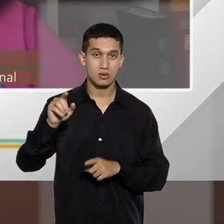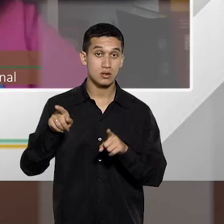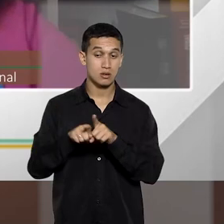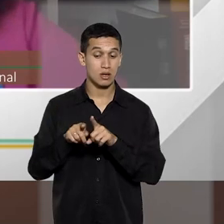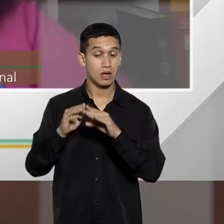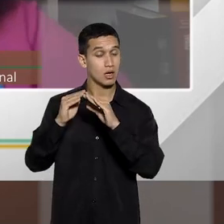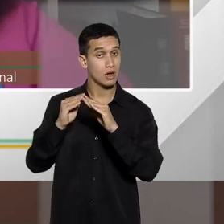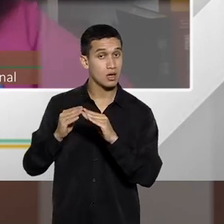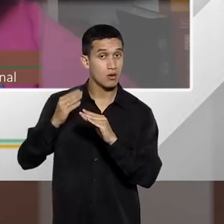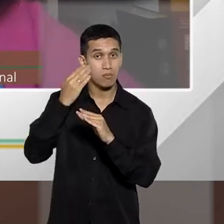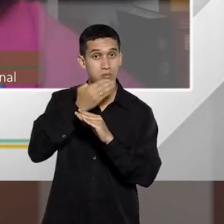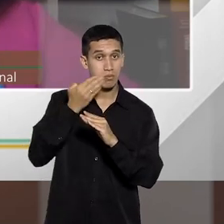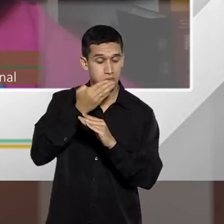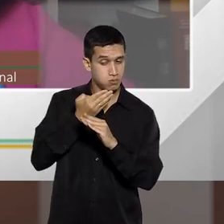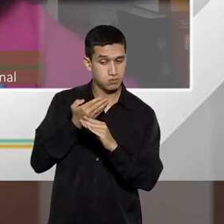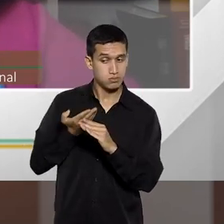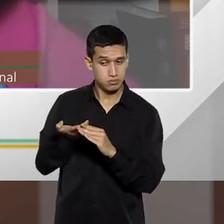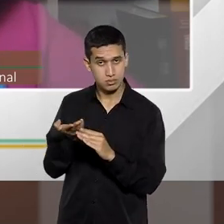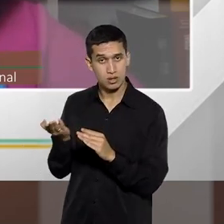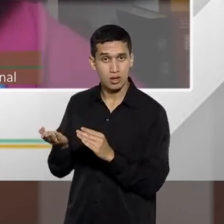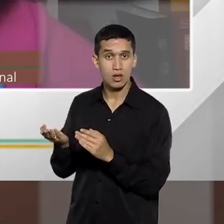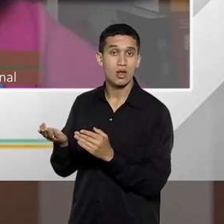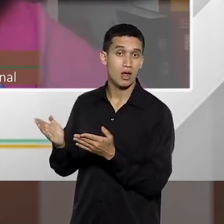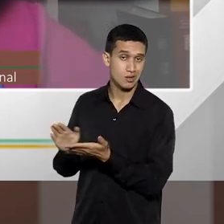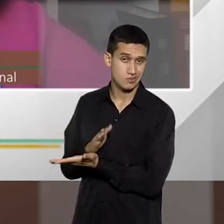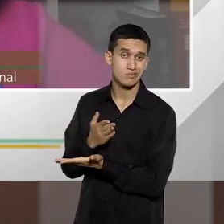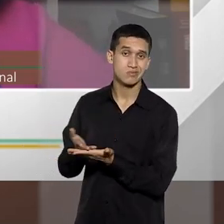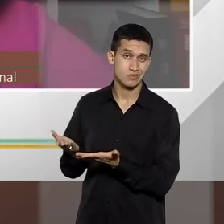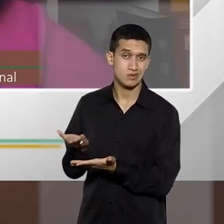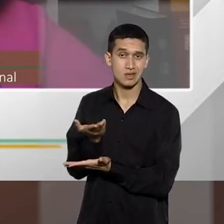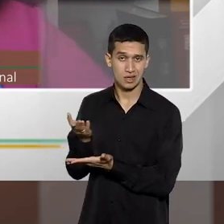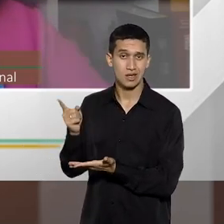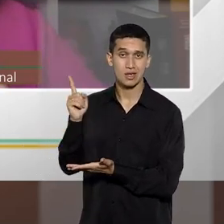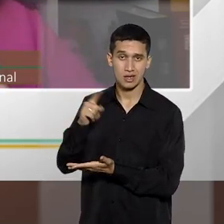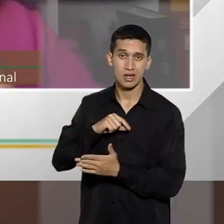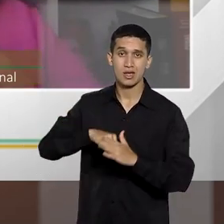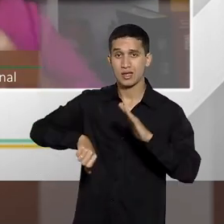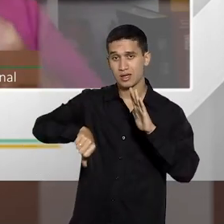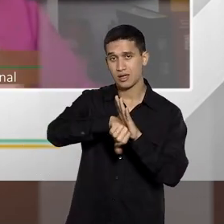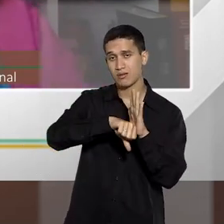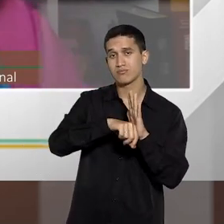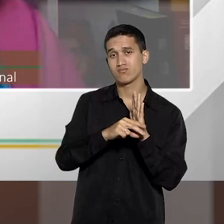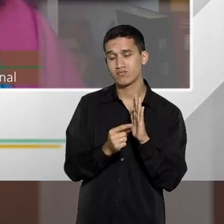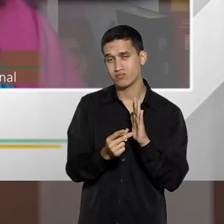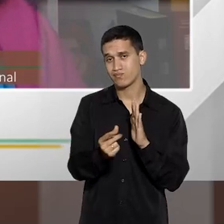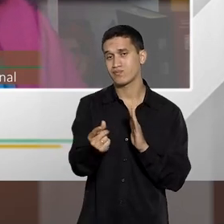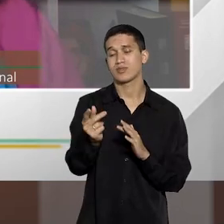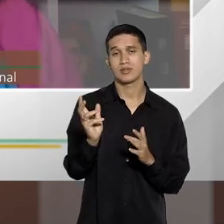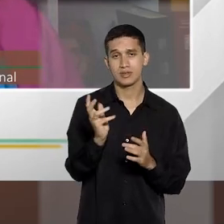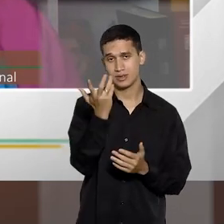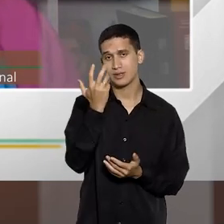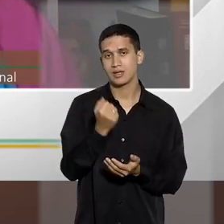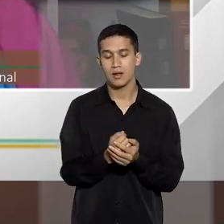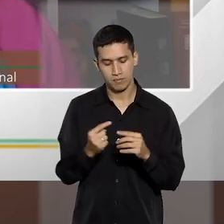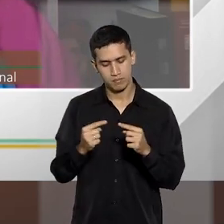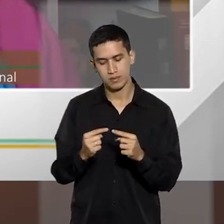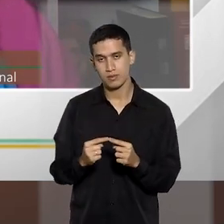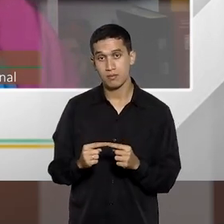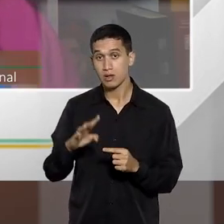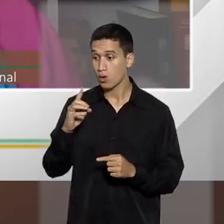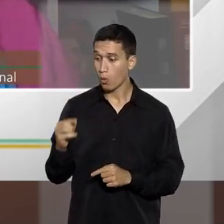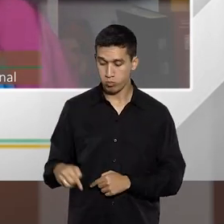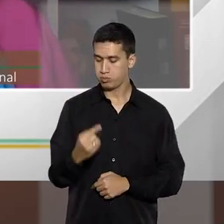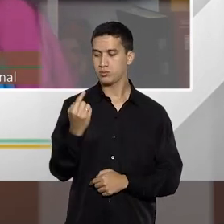então, são crimes habituais, que exigem essa habitualidade, então, aquele instante, não é crime,